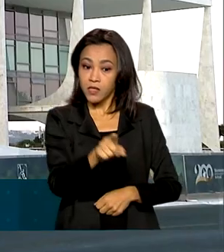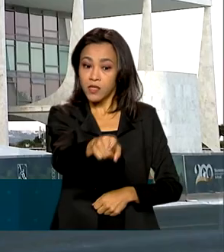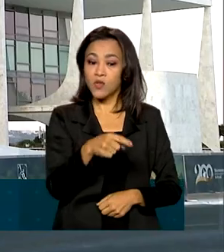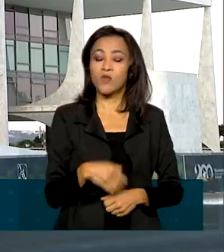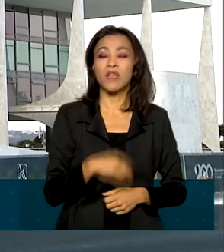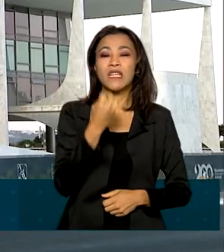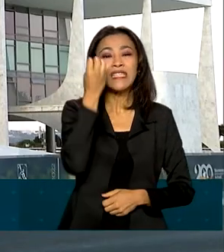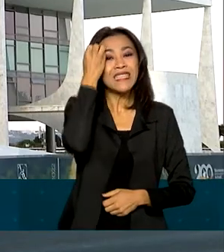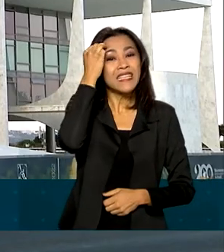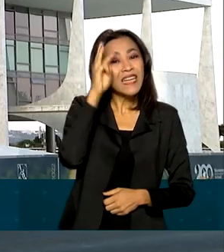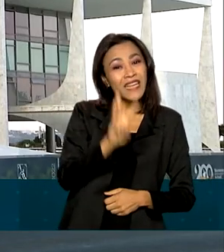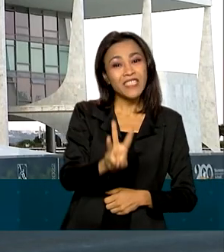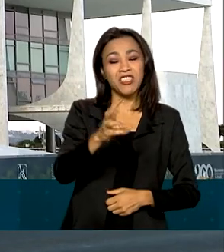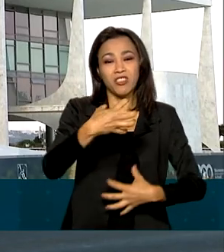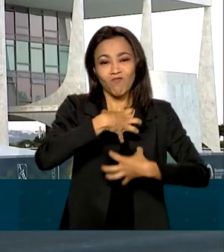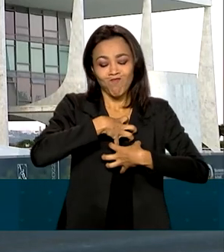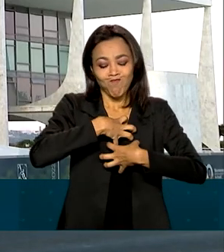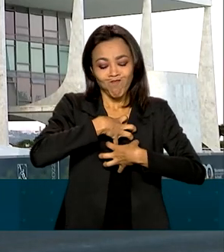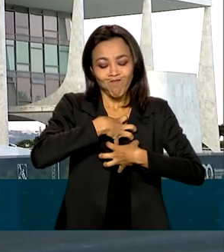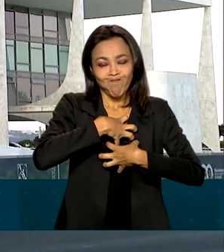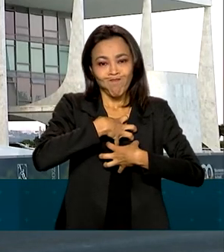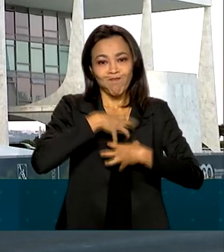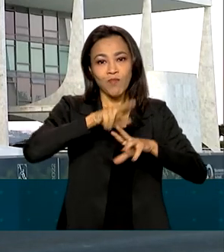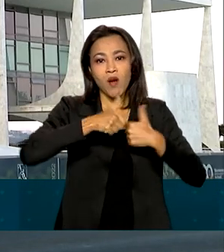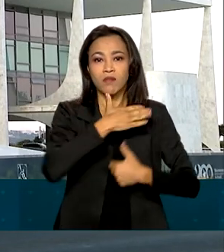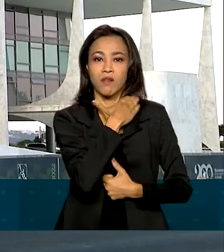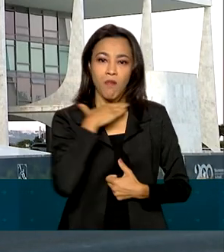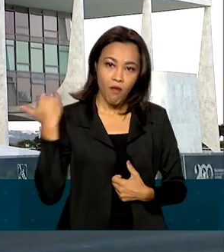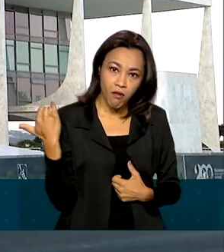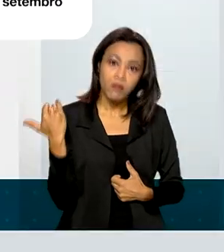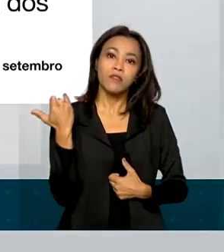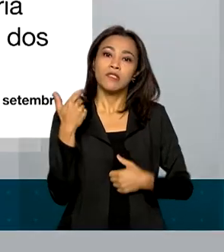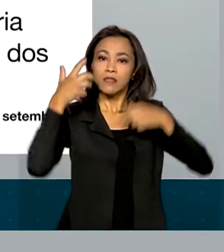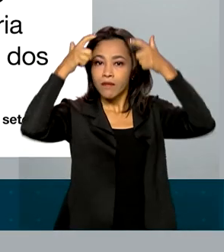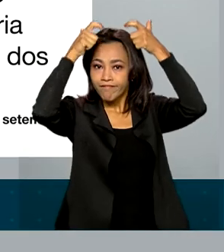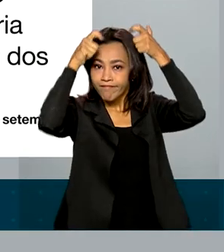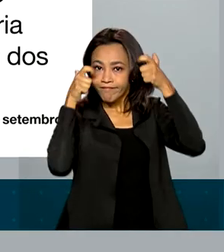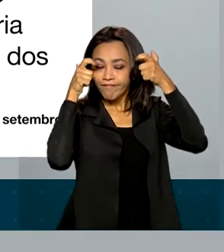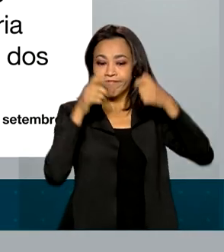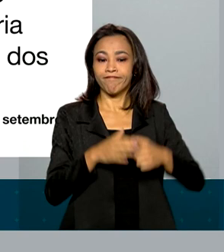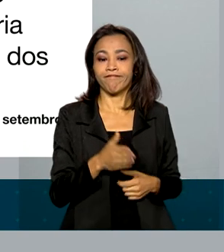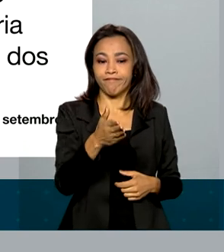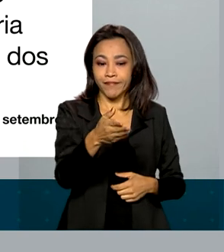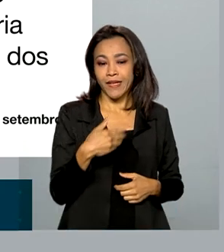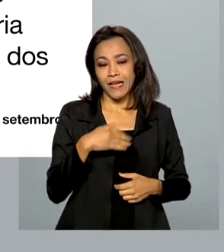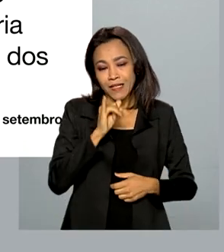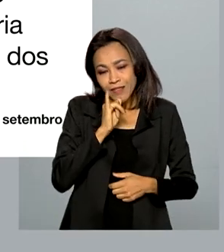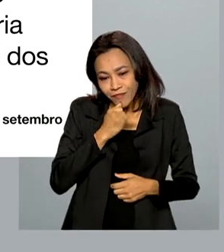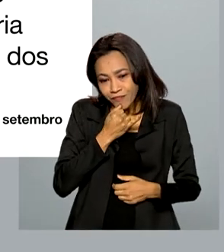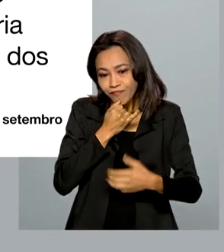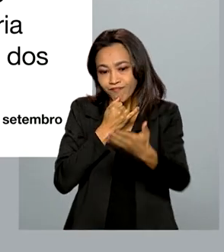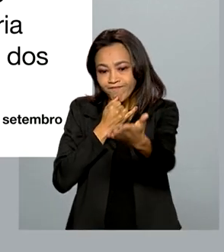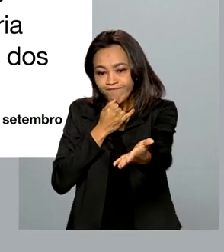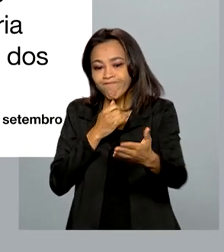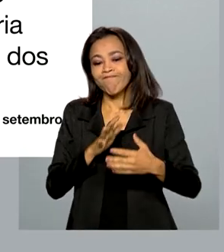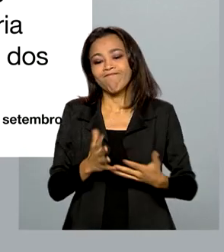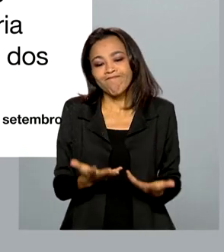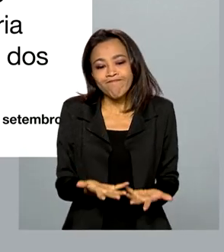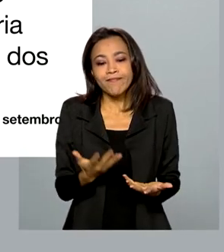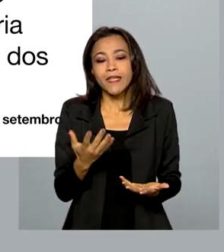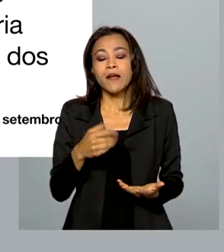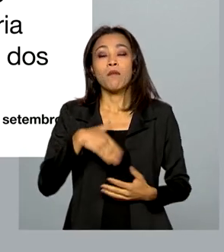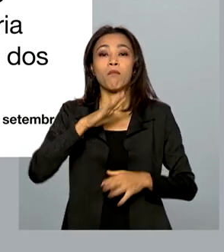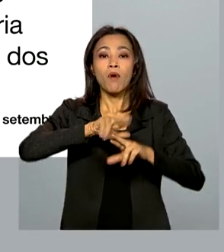dias em sinal de pesar. Nas redes sociais, Jair Bolsonaro lamentou a morte da rainha Elizabeth e